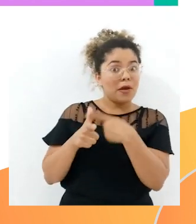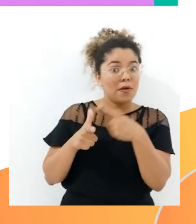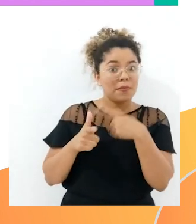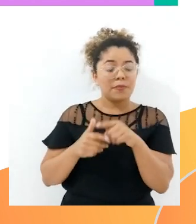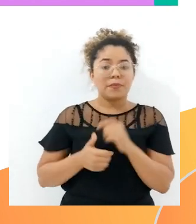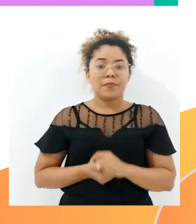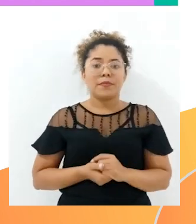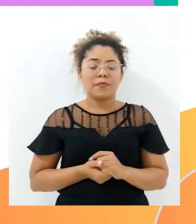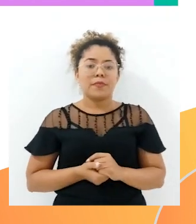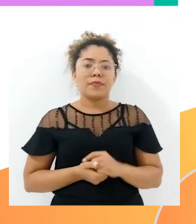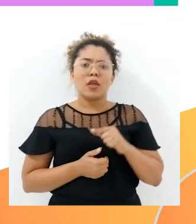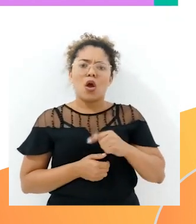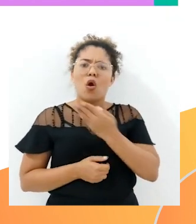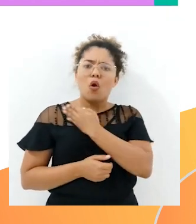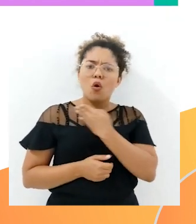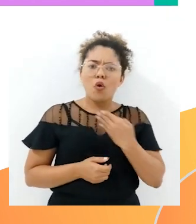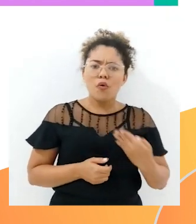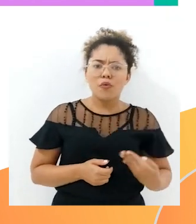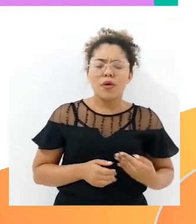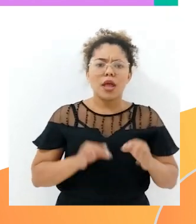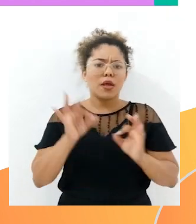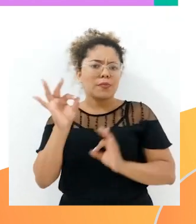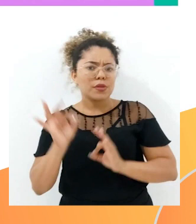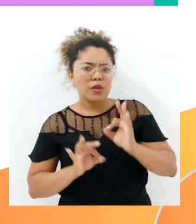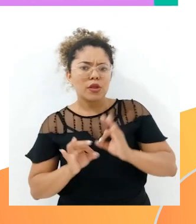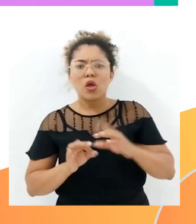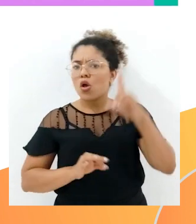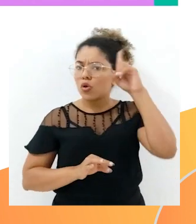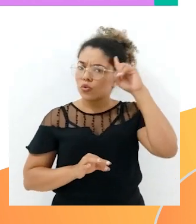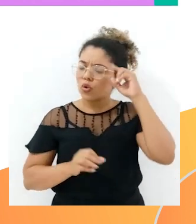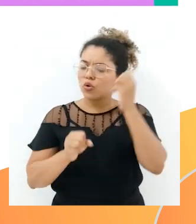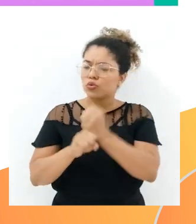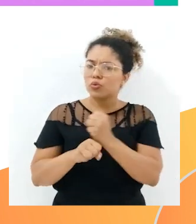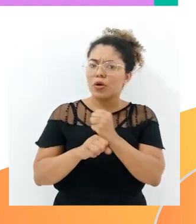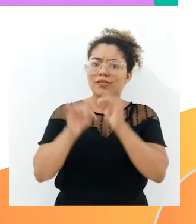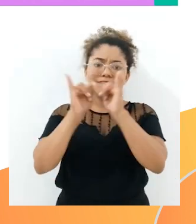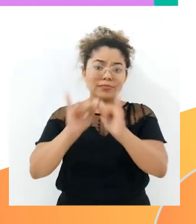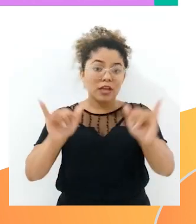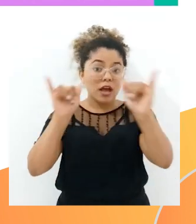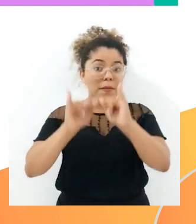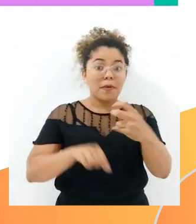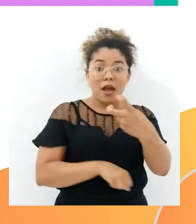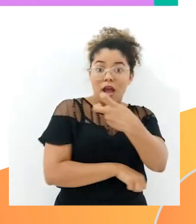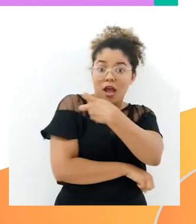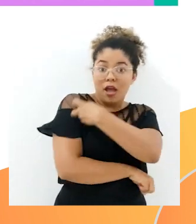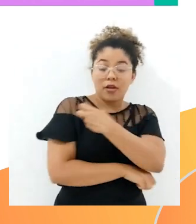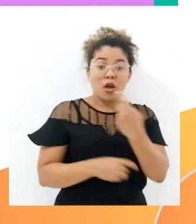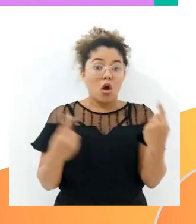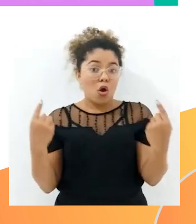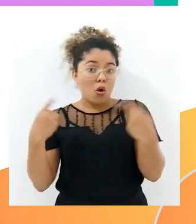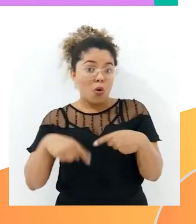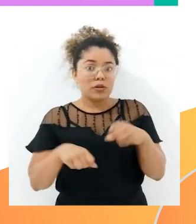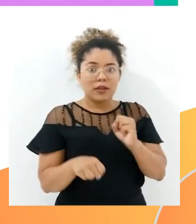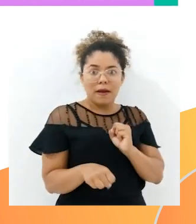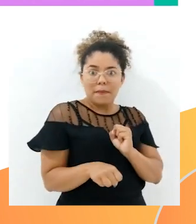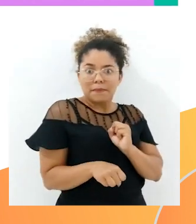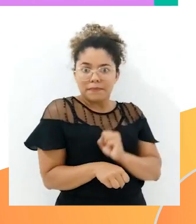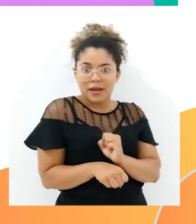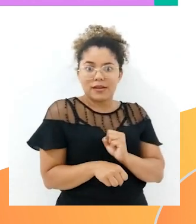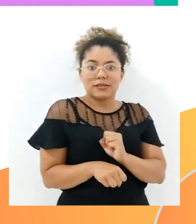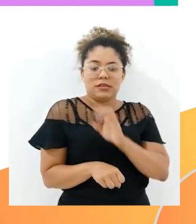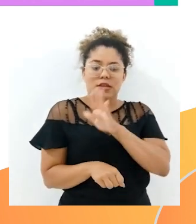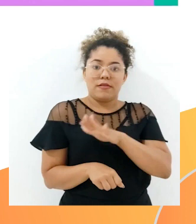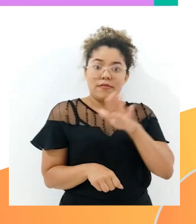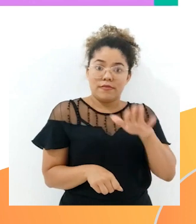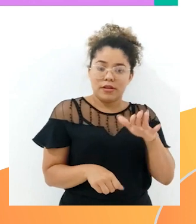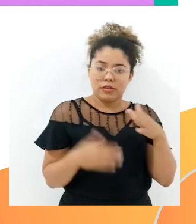Então, o governo, ele organiza, né, todos os anos, campanhas de vacinação contra a paralisia infantil. E aí,